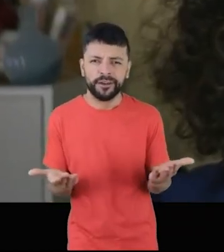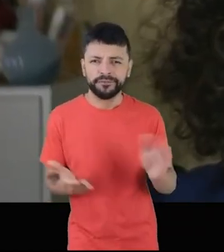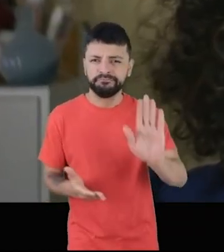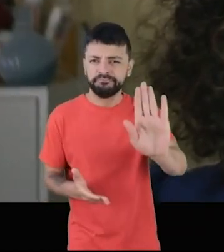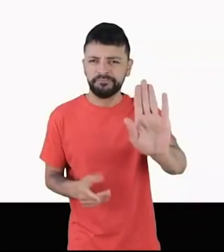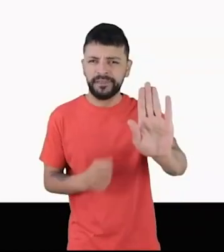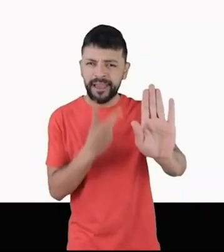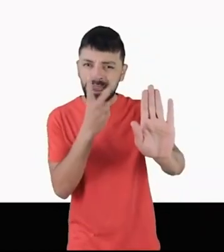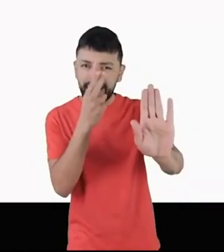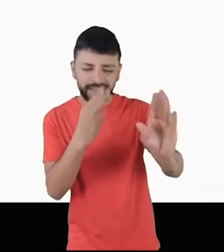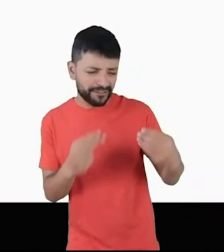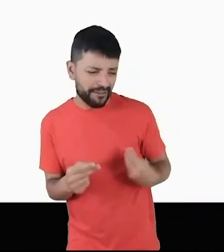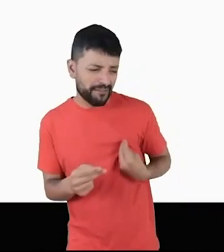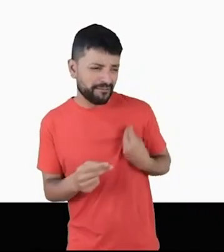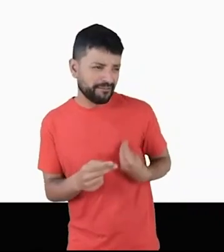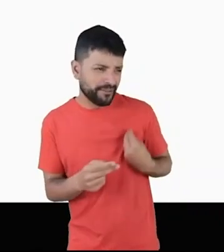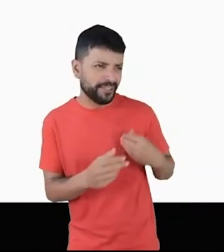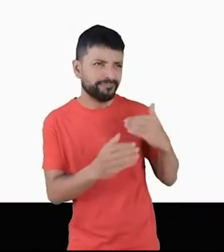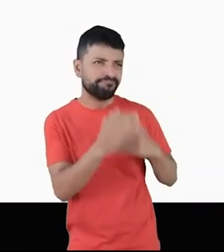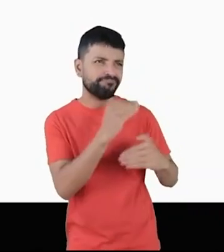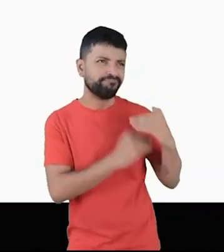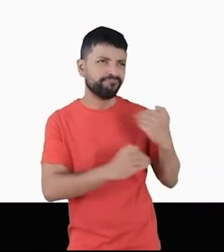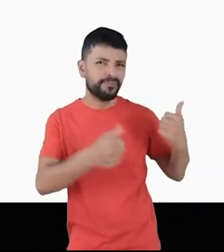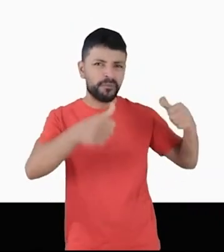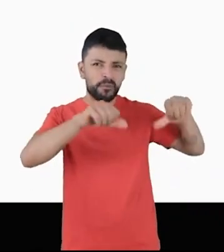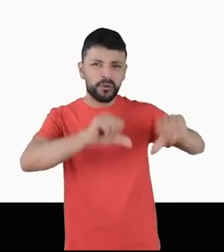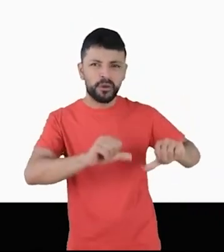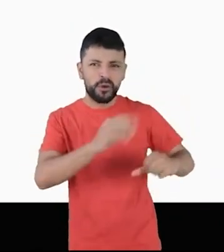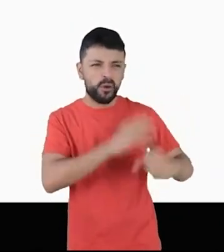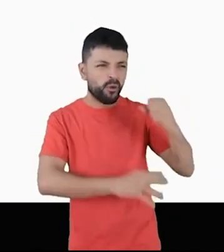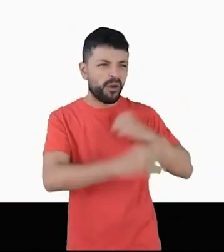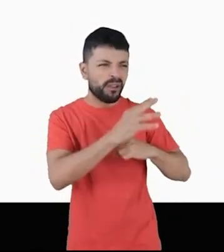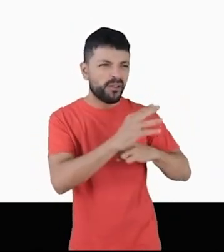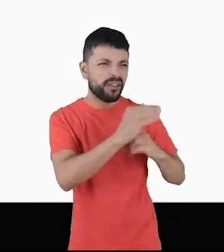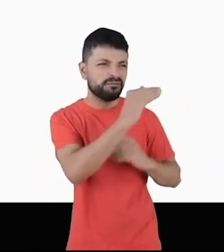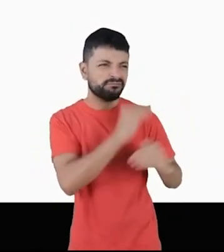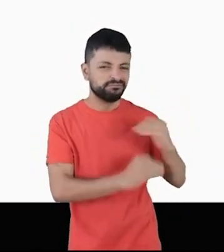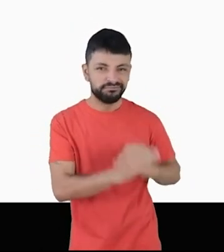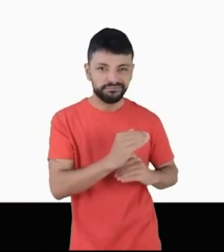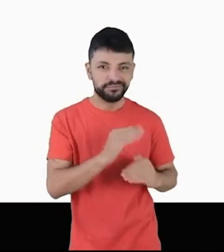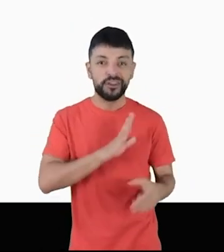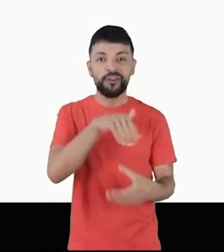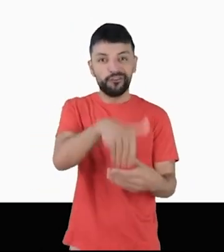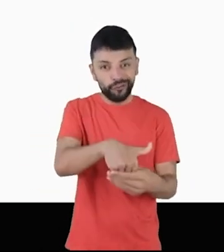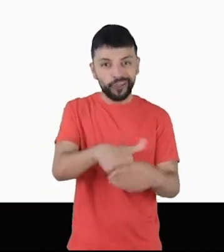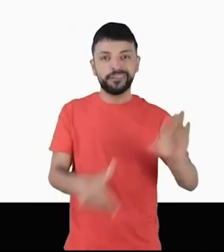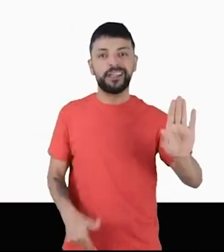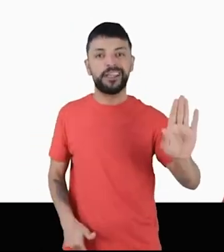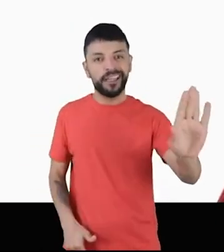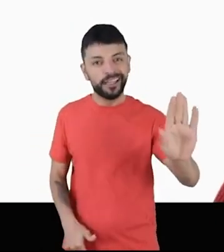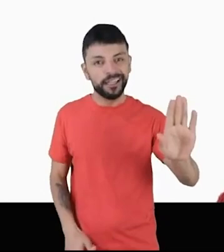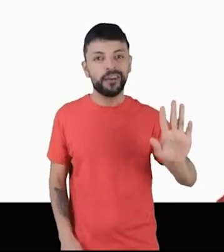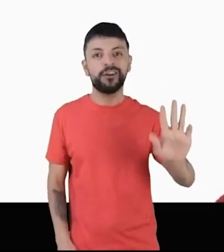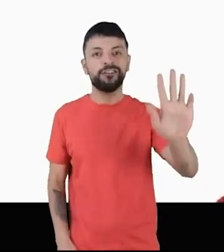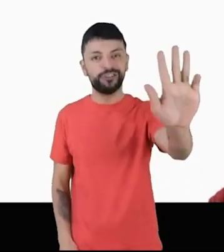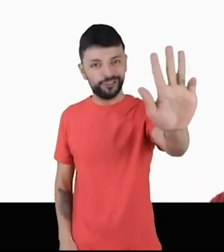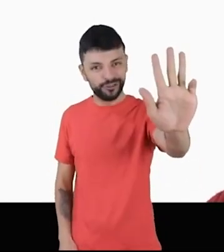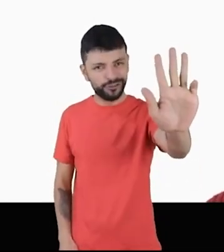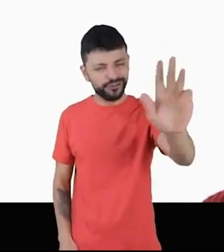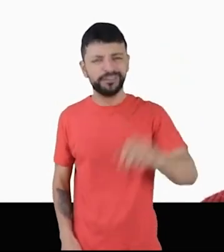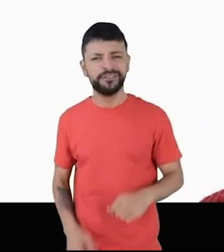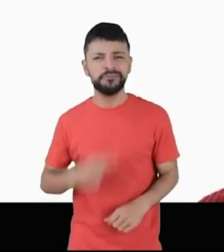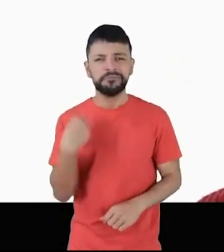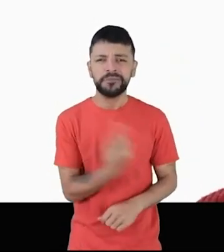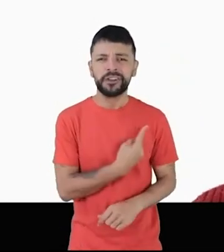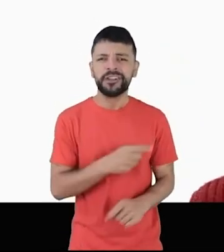Agora, se você acha que a sua vida piorou nos últimos quatro anos, vote no Requião